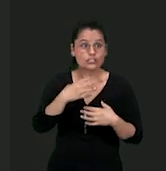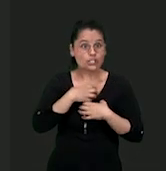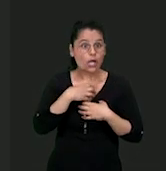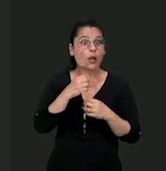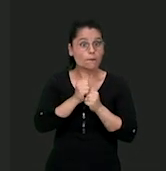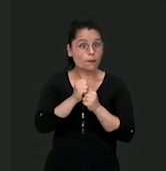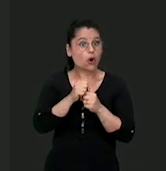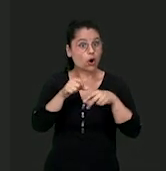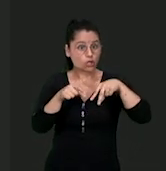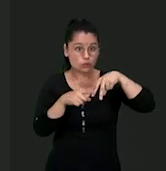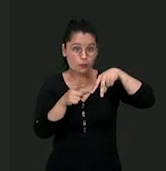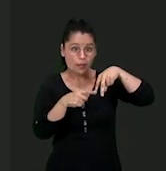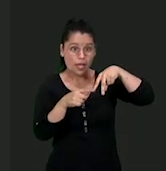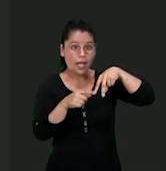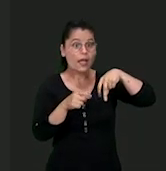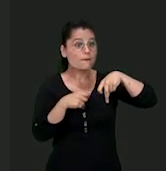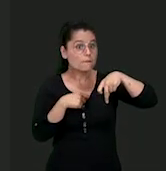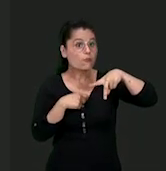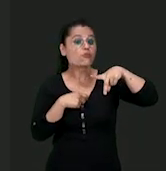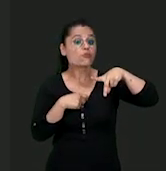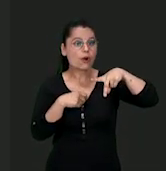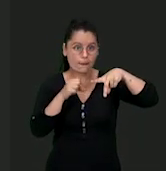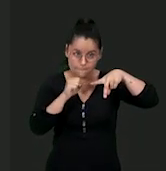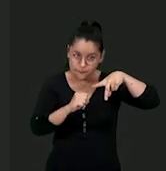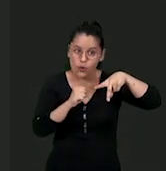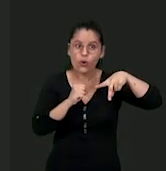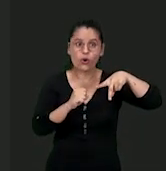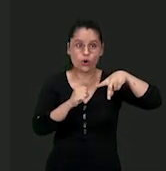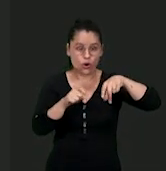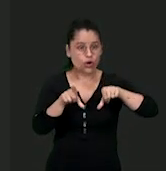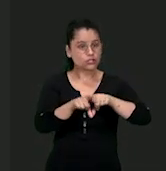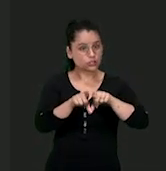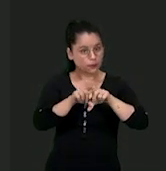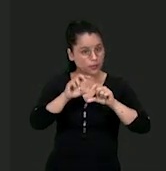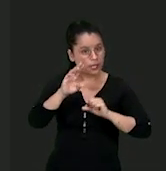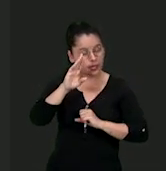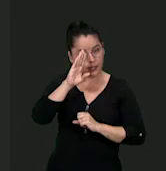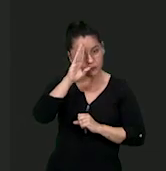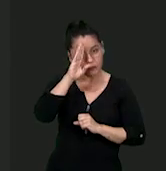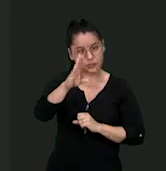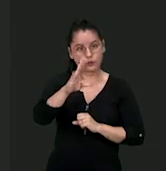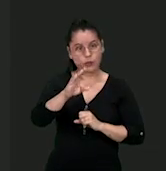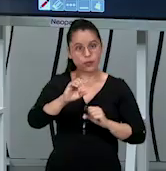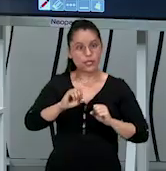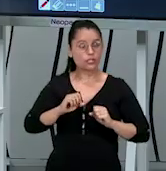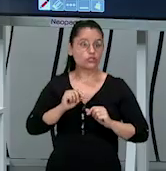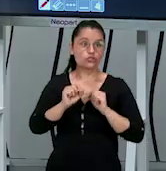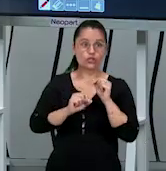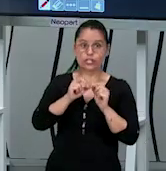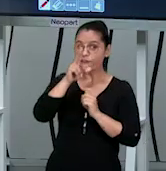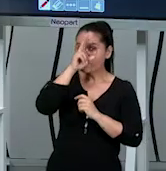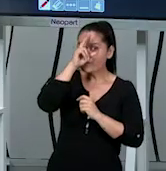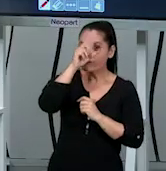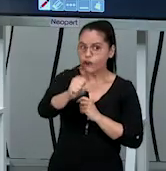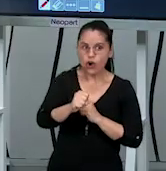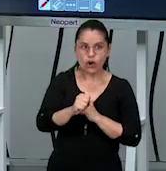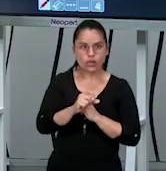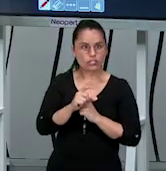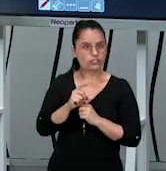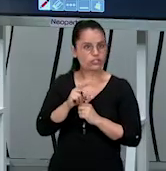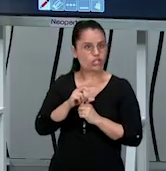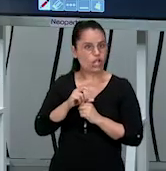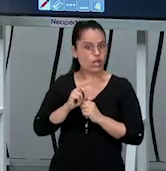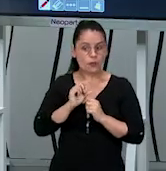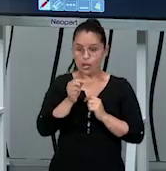pé tem gente que acha que não vale pegar a bola de pé mas principalmente uma defesa o adversário fez um ataque forte a bola está saindo está indo para